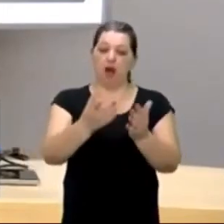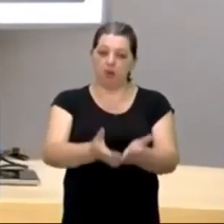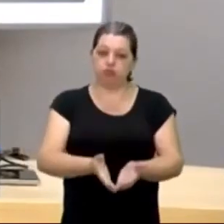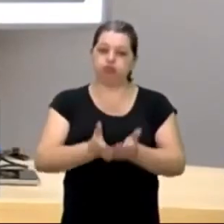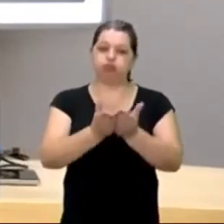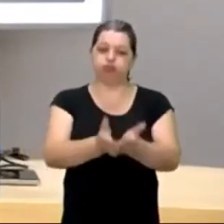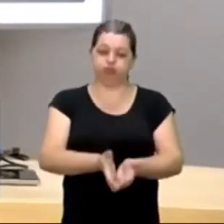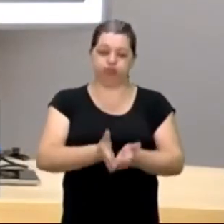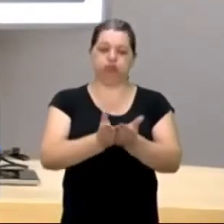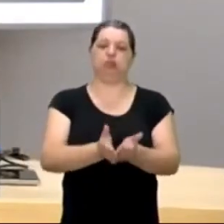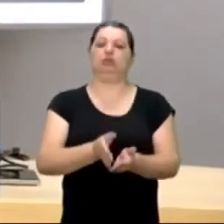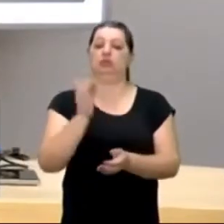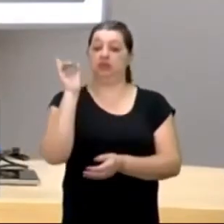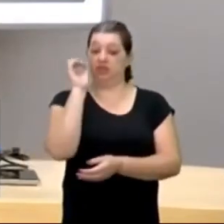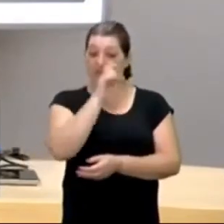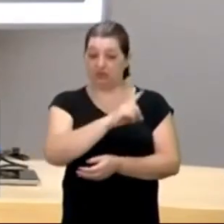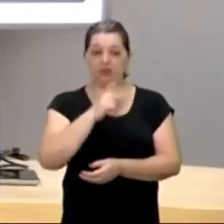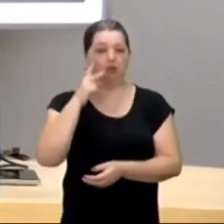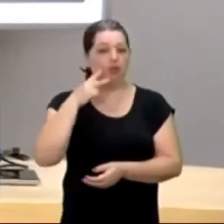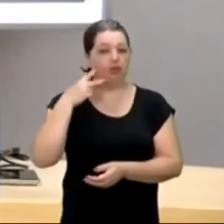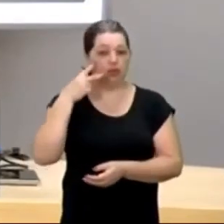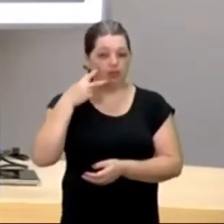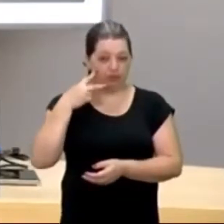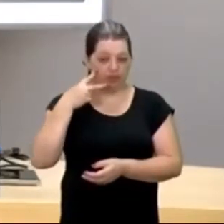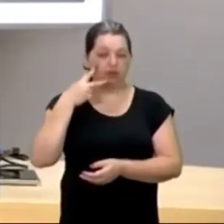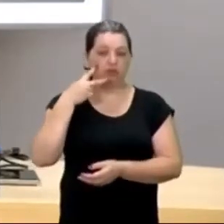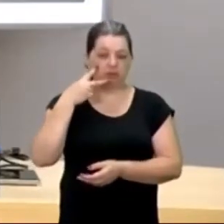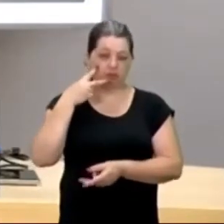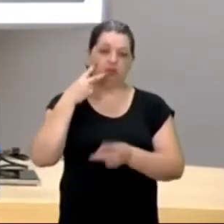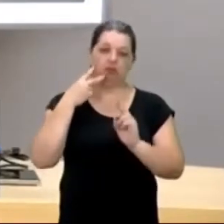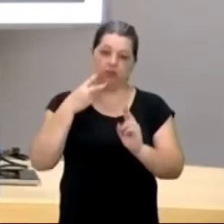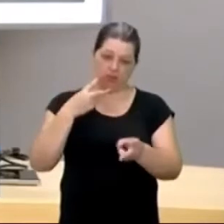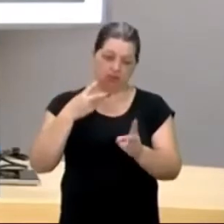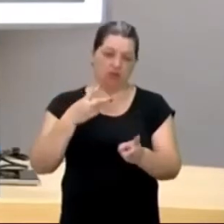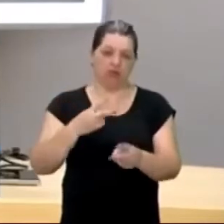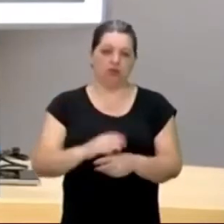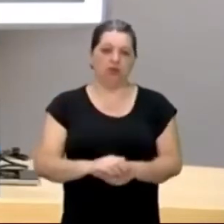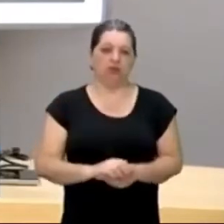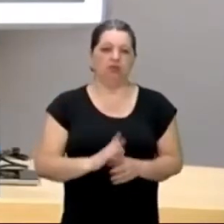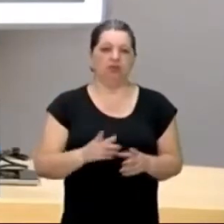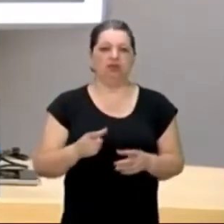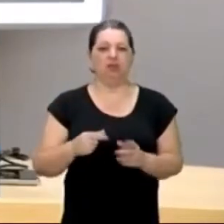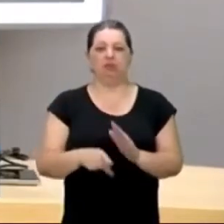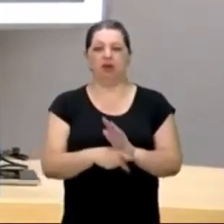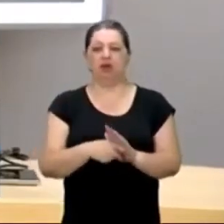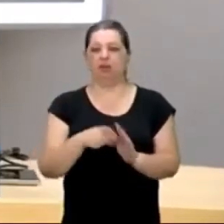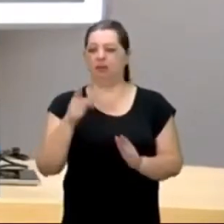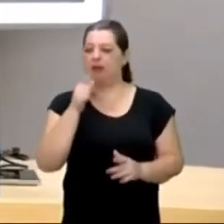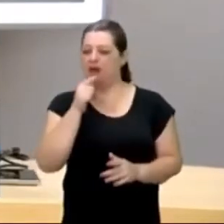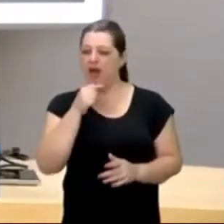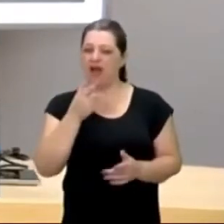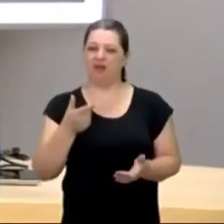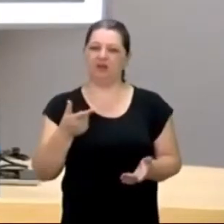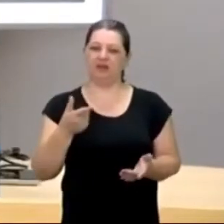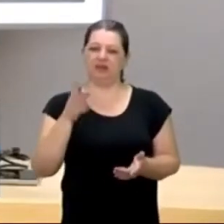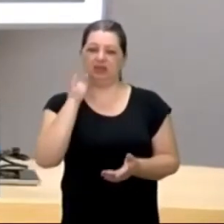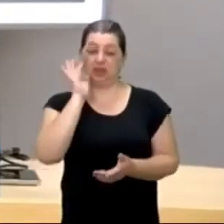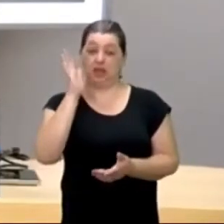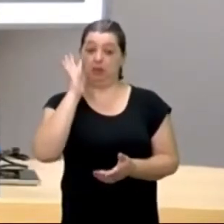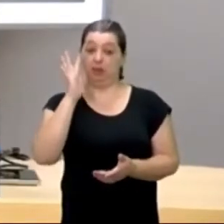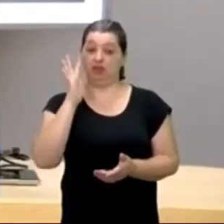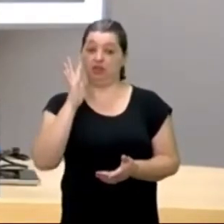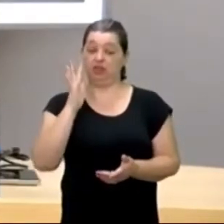complicada, né, o vinho é o que mais permanecia salubre, ah, imagina, toma essa água daqui, imagina a água que tinha nesse,